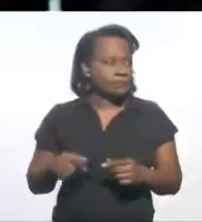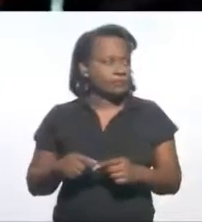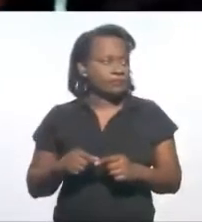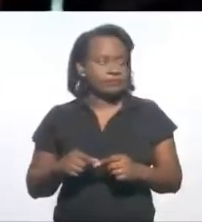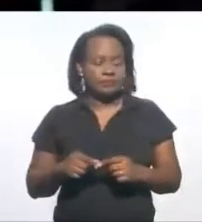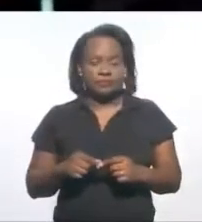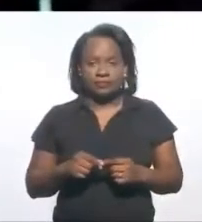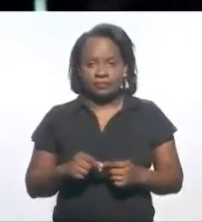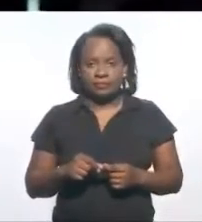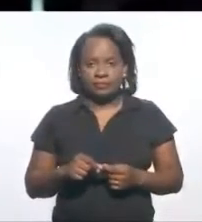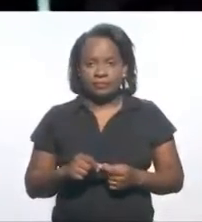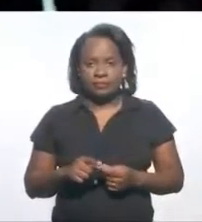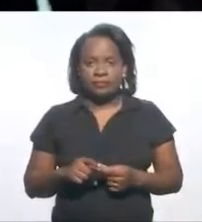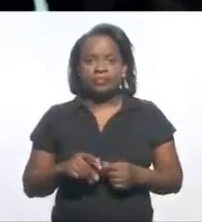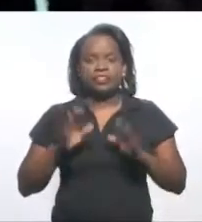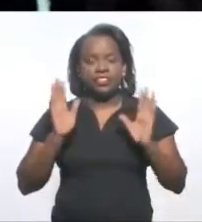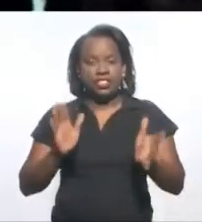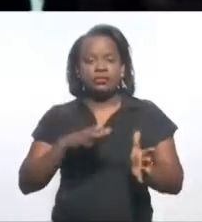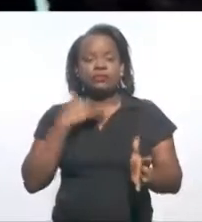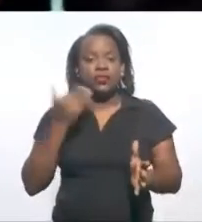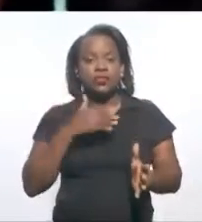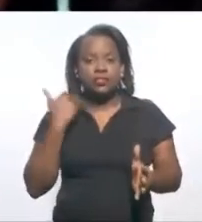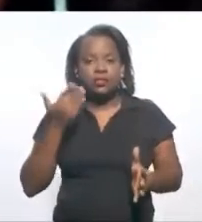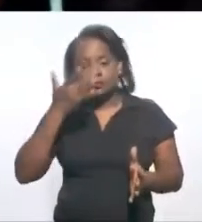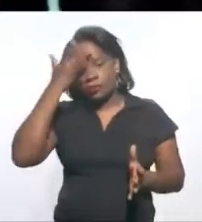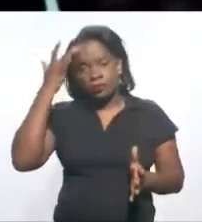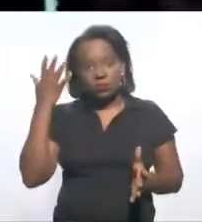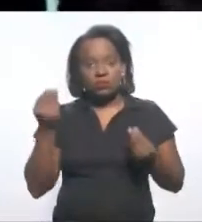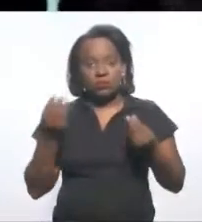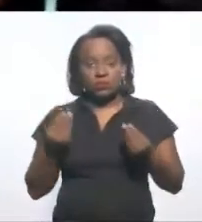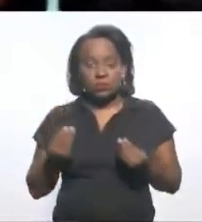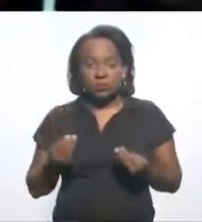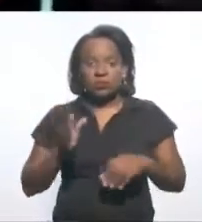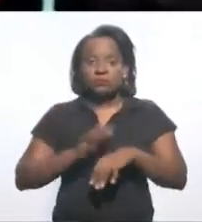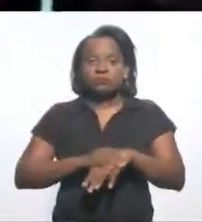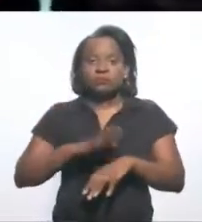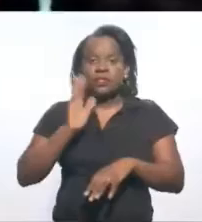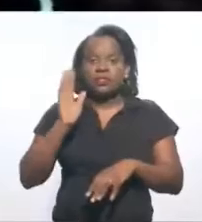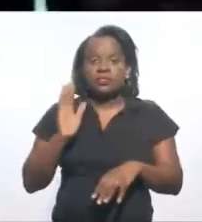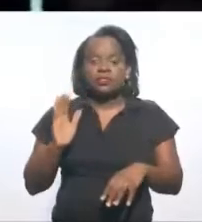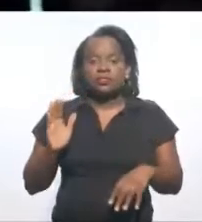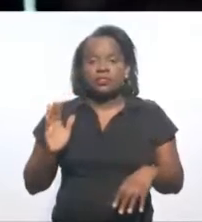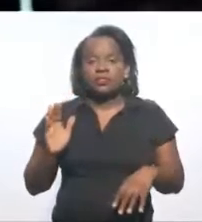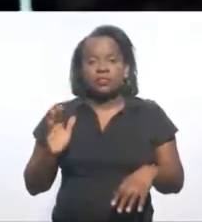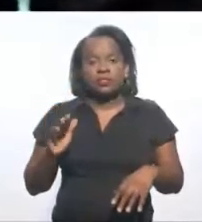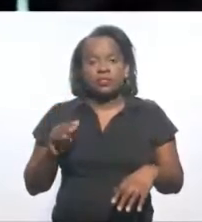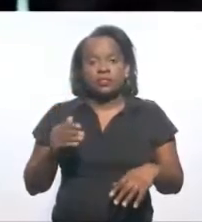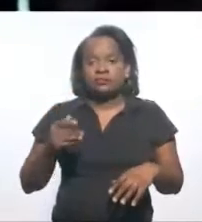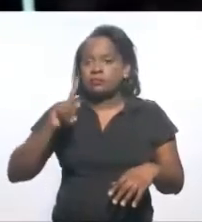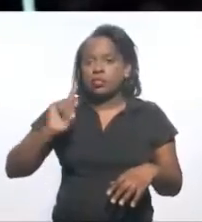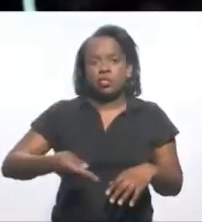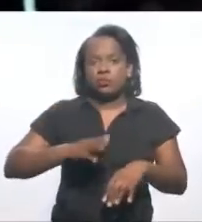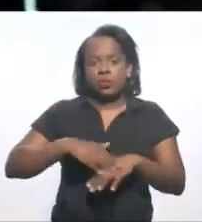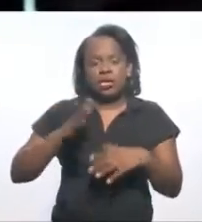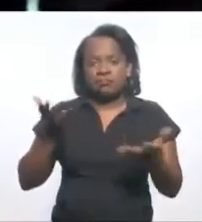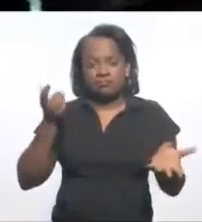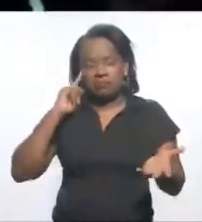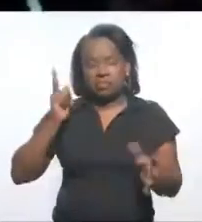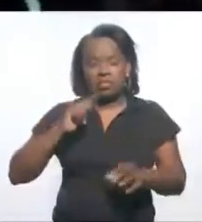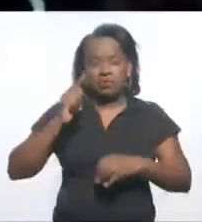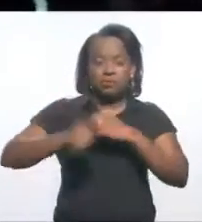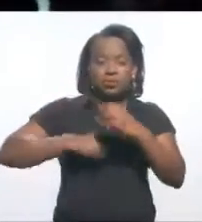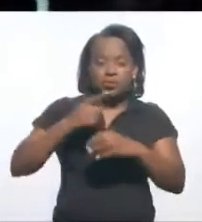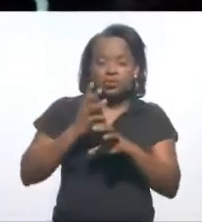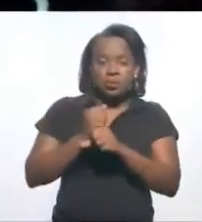questão. Já morreram mais de não sei quantos milhões de pessoas no mundo